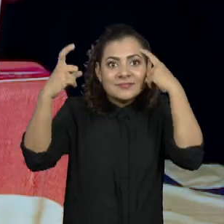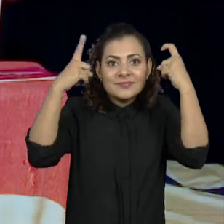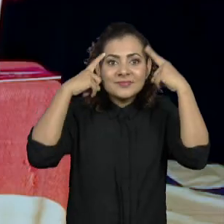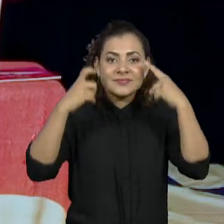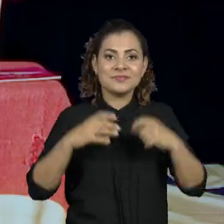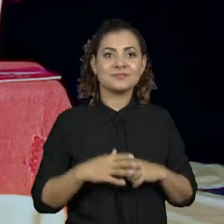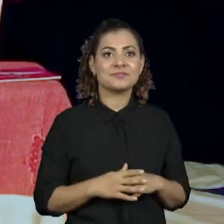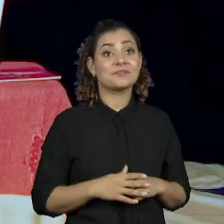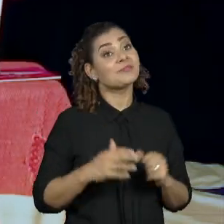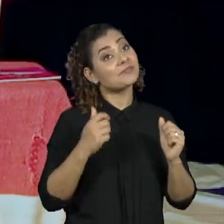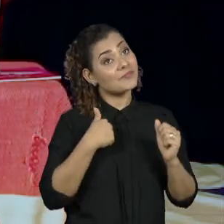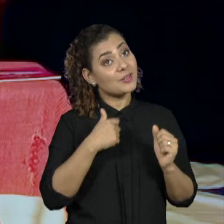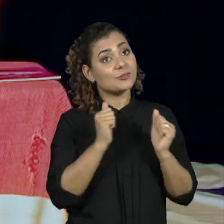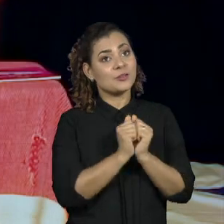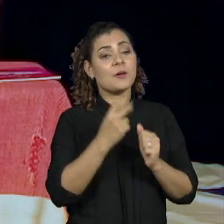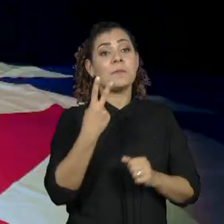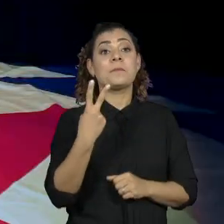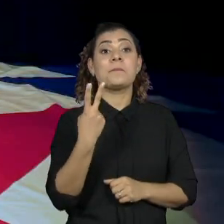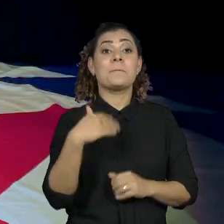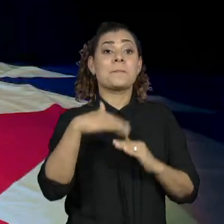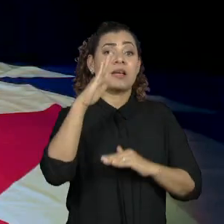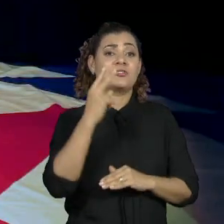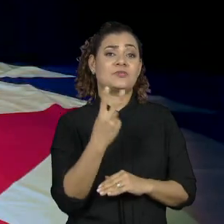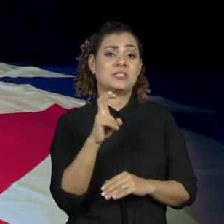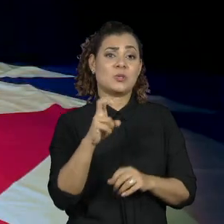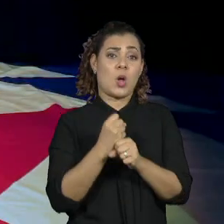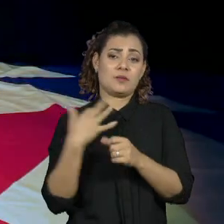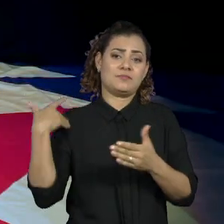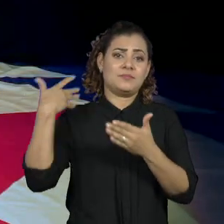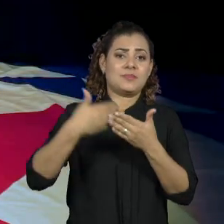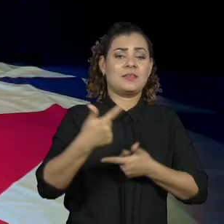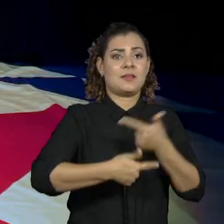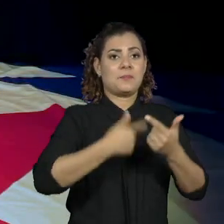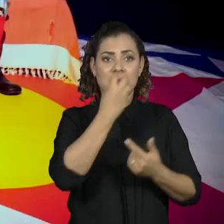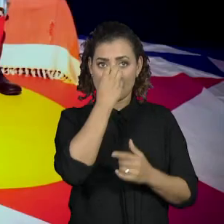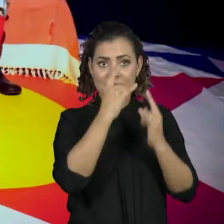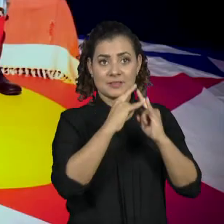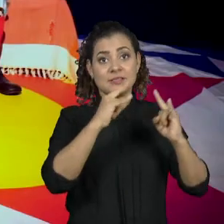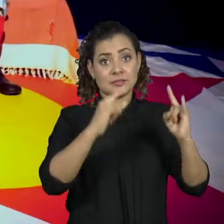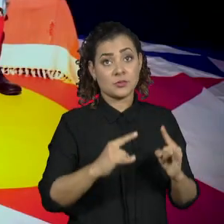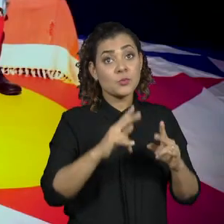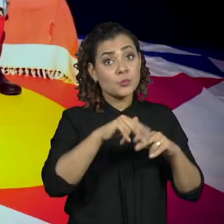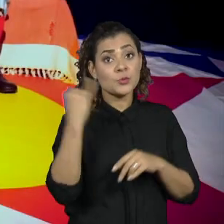Eu que estou no circo há mais de 25 anos, é importante a gente cuidar dos seres humanos no circo.